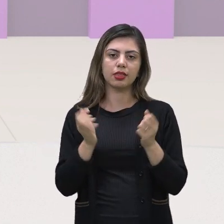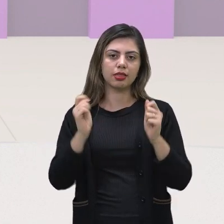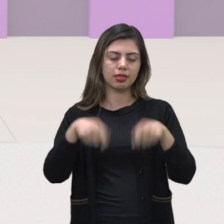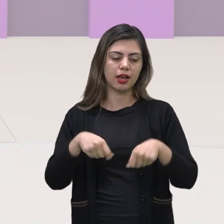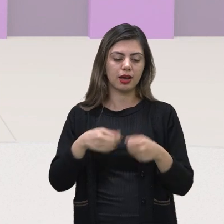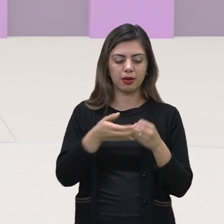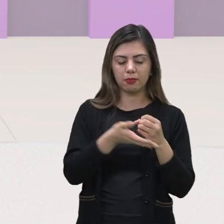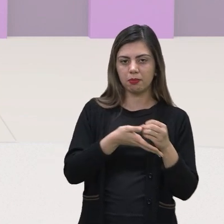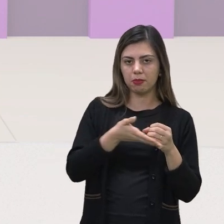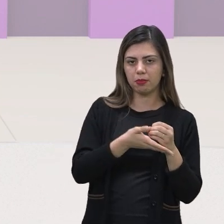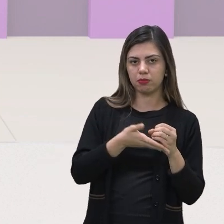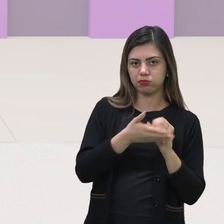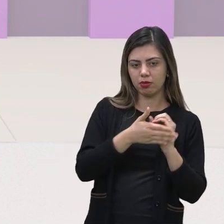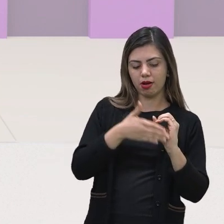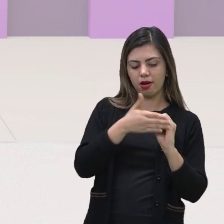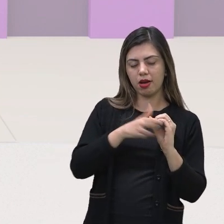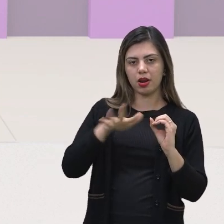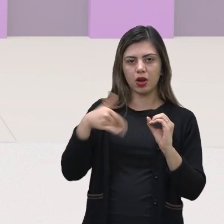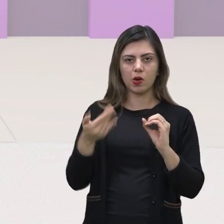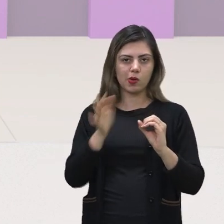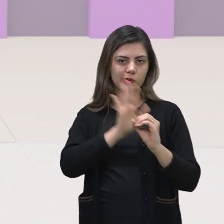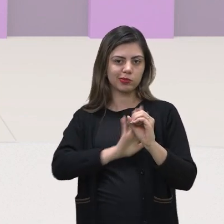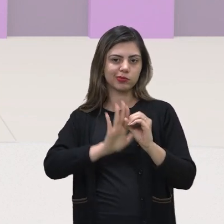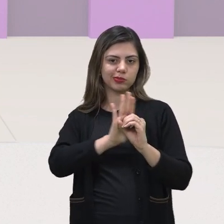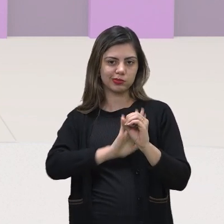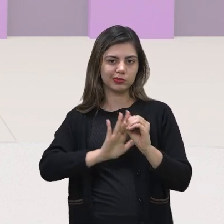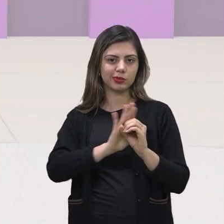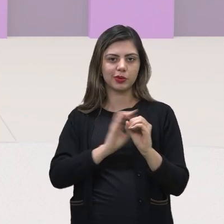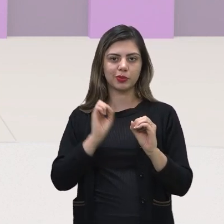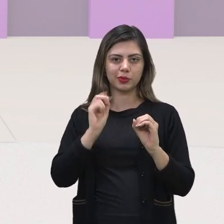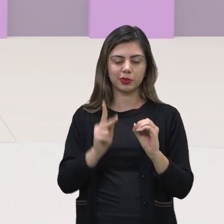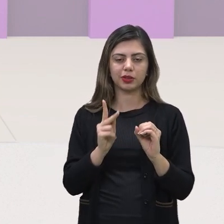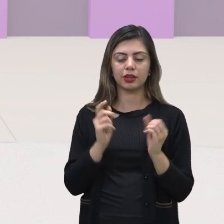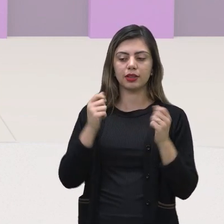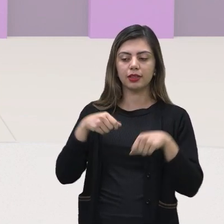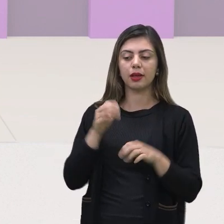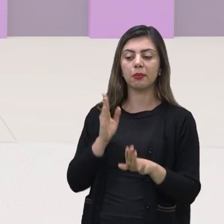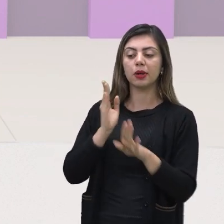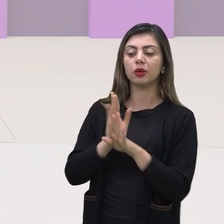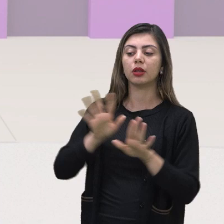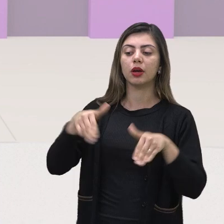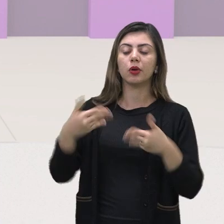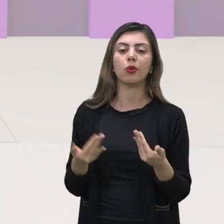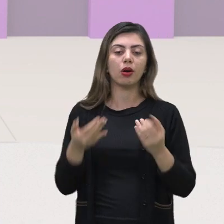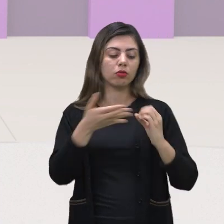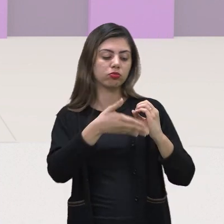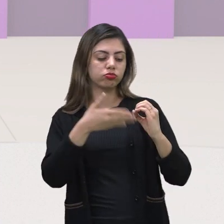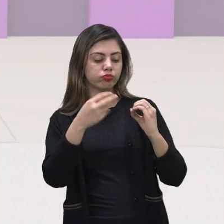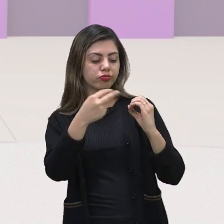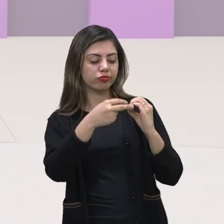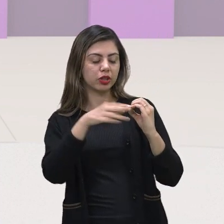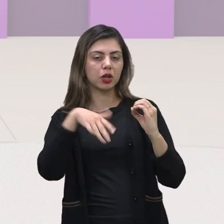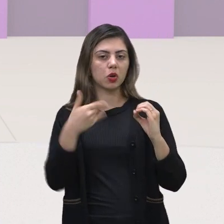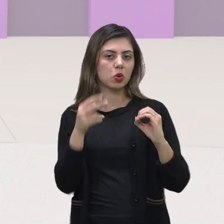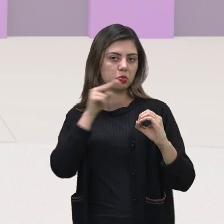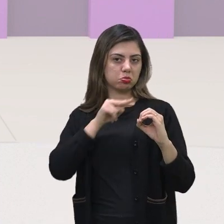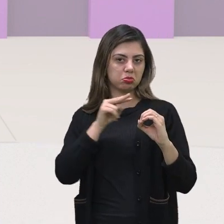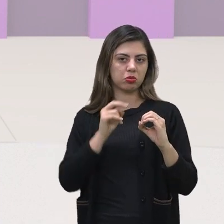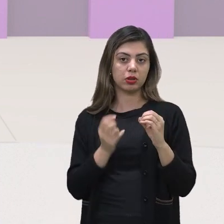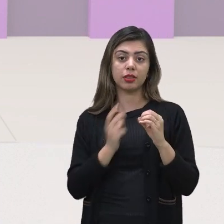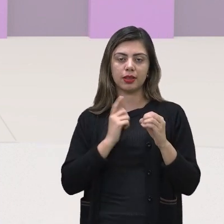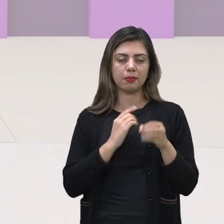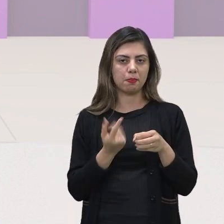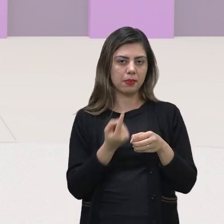seguinte maneira que ao lançar uma moeda a gente vai conseguir verificar qual é a face voltada para cima